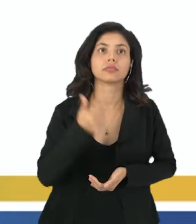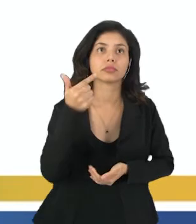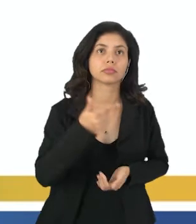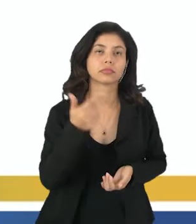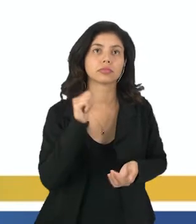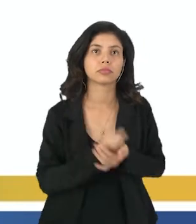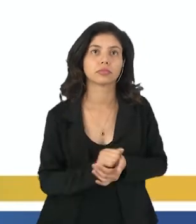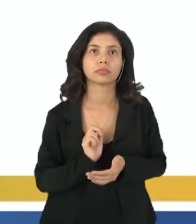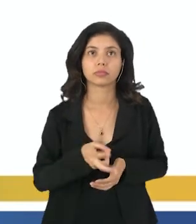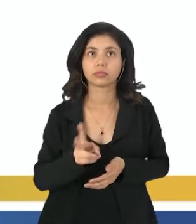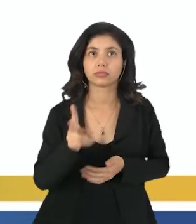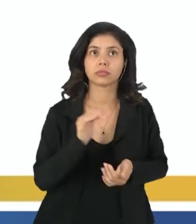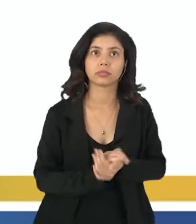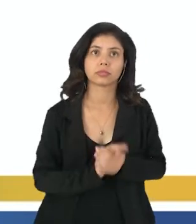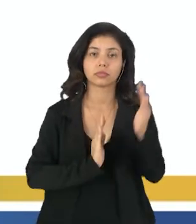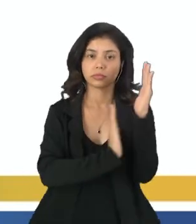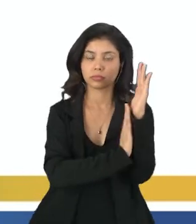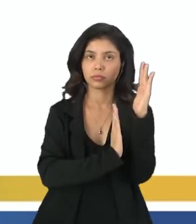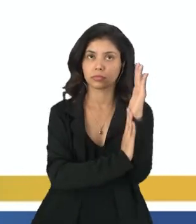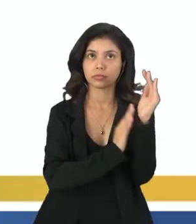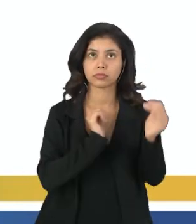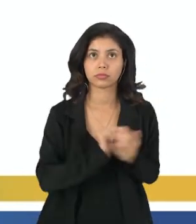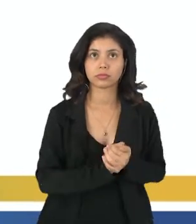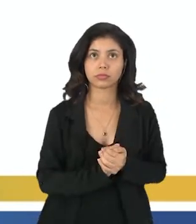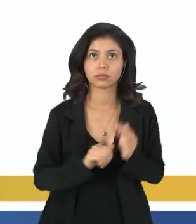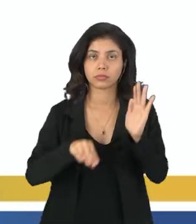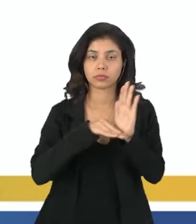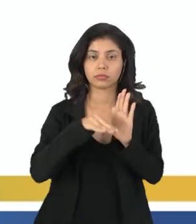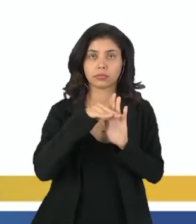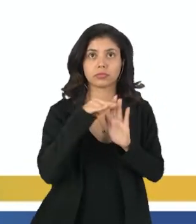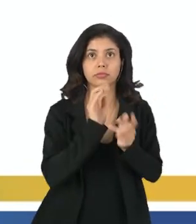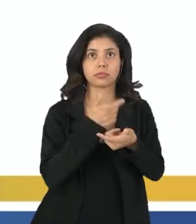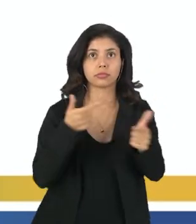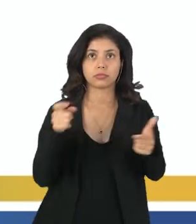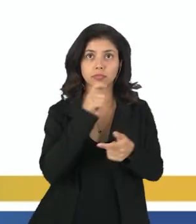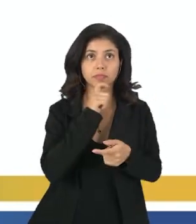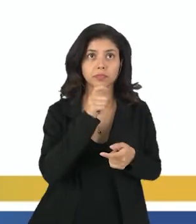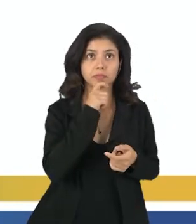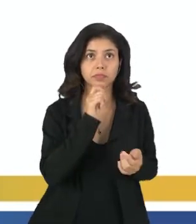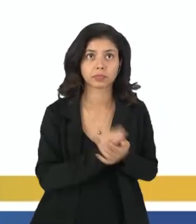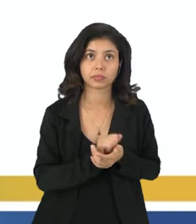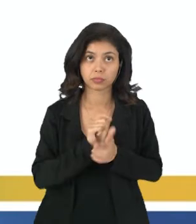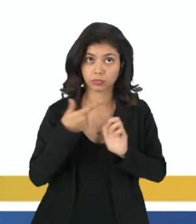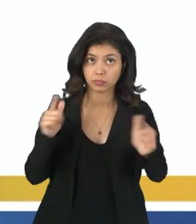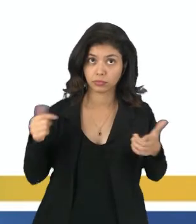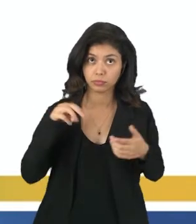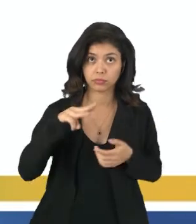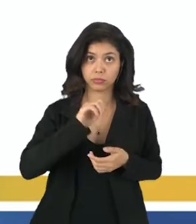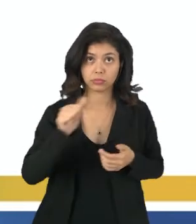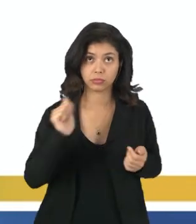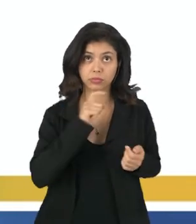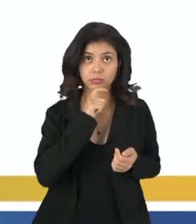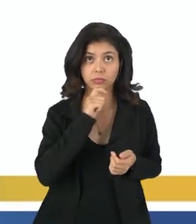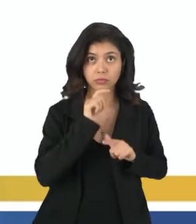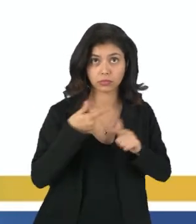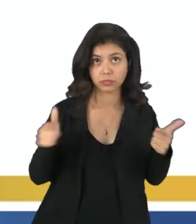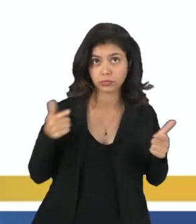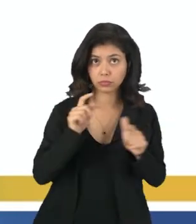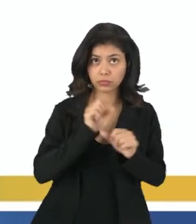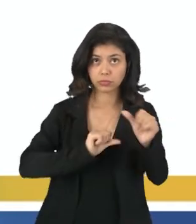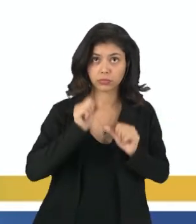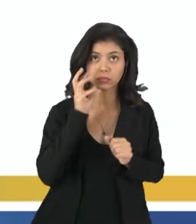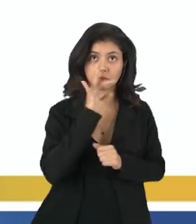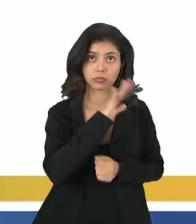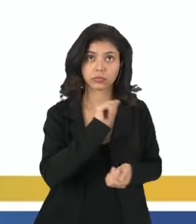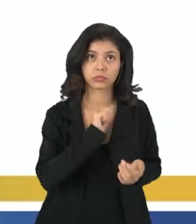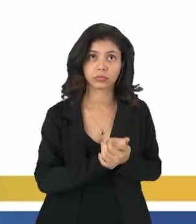Segunda. Manter as parentes do congelador com camada bem espessa de gelo, para que aumente a massa de gelo e aumente